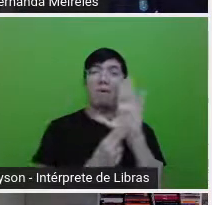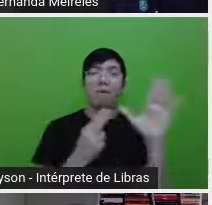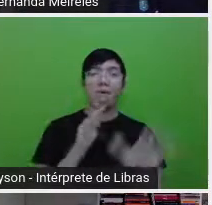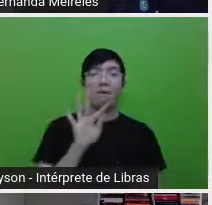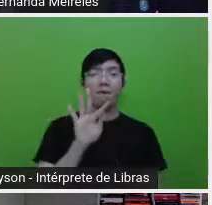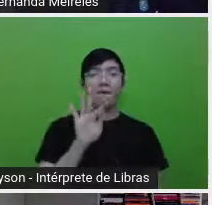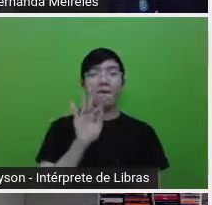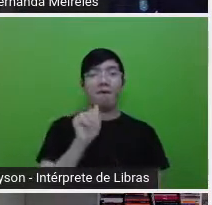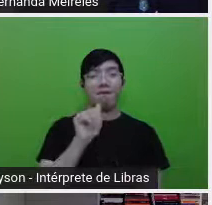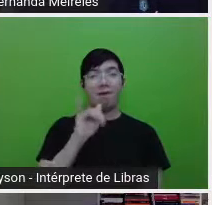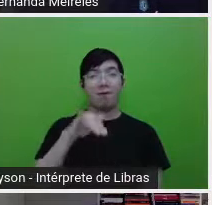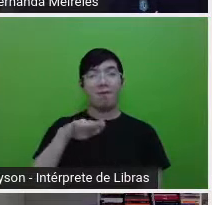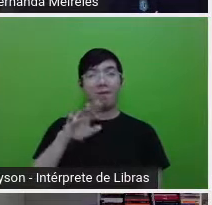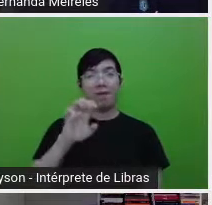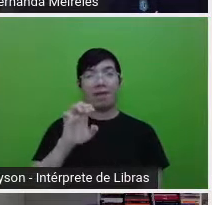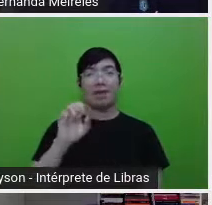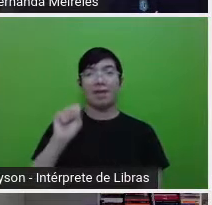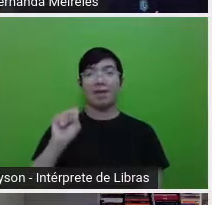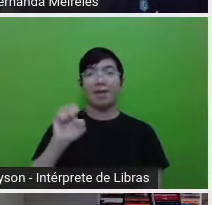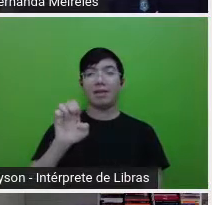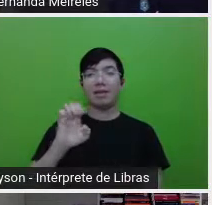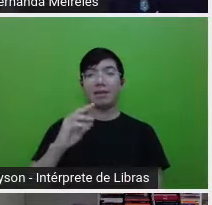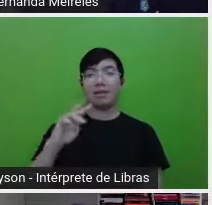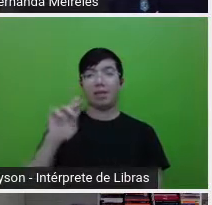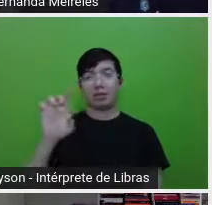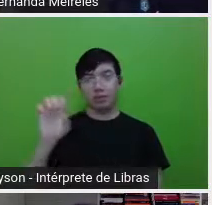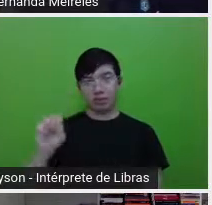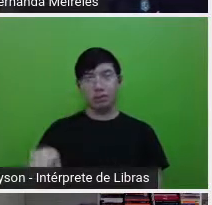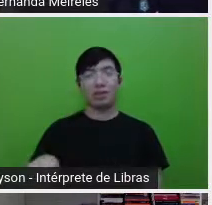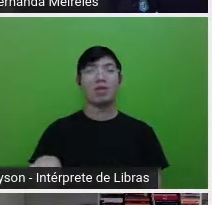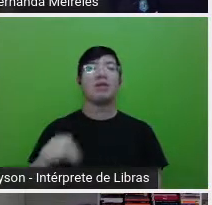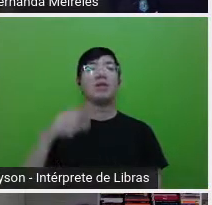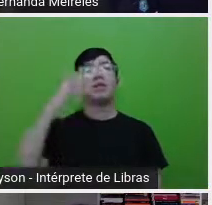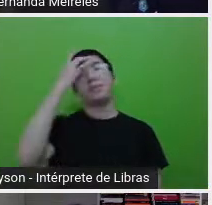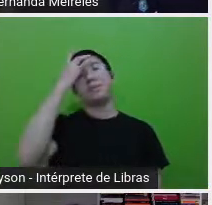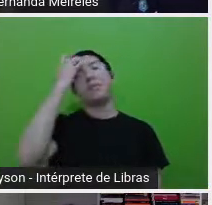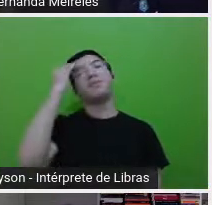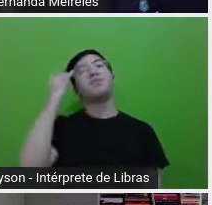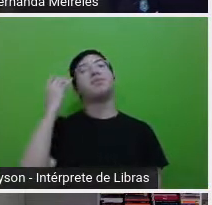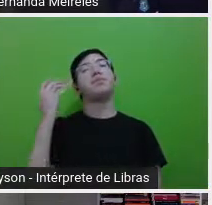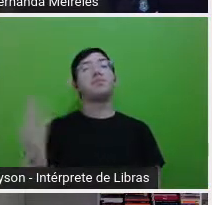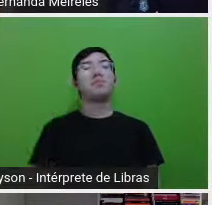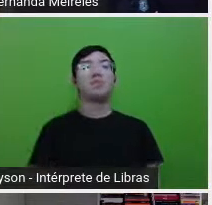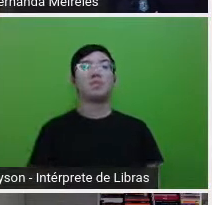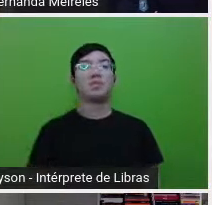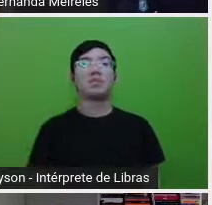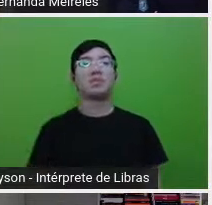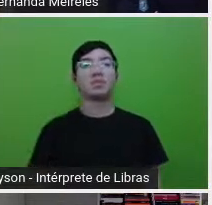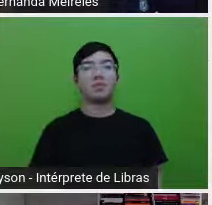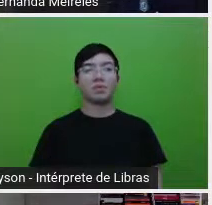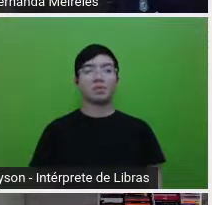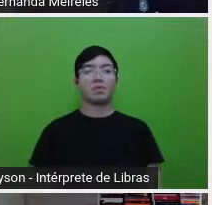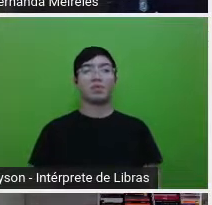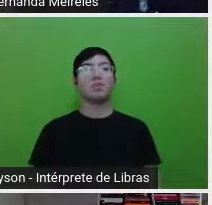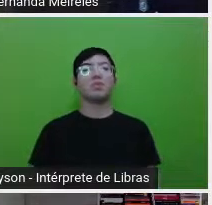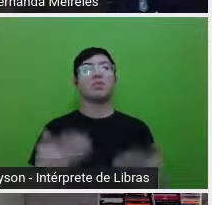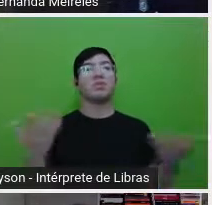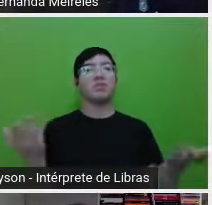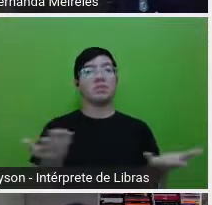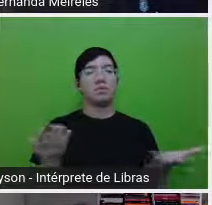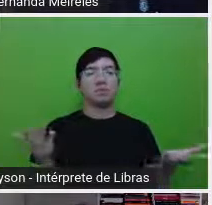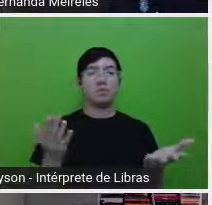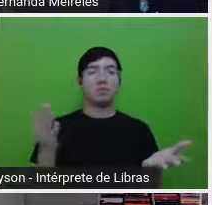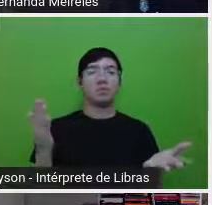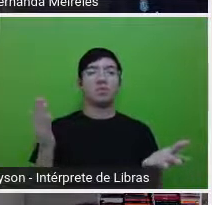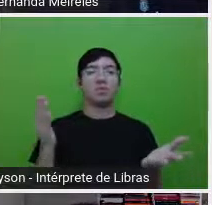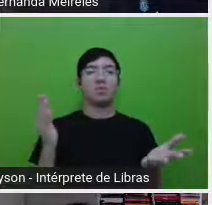e que eu indico também um livro maravilhoso. E para concluir a nossa apresentação aqui, não sei